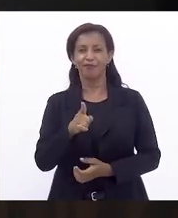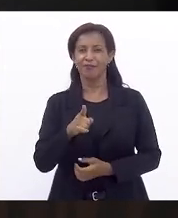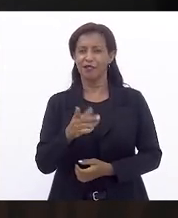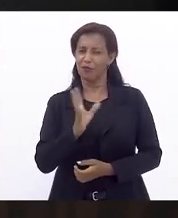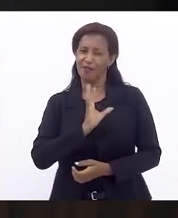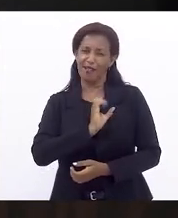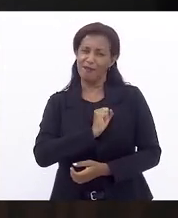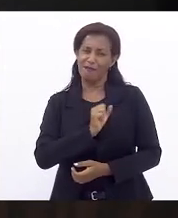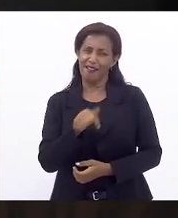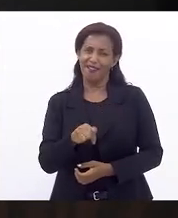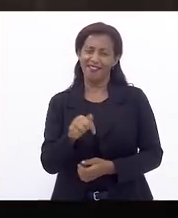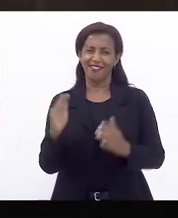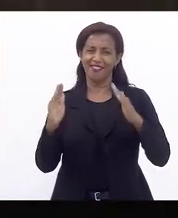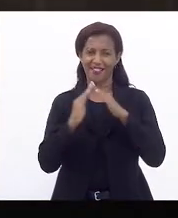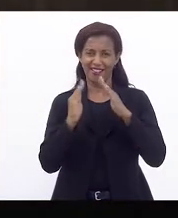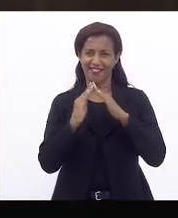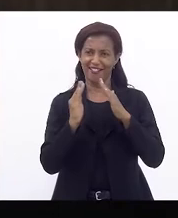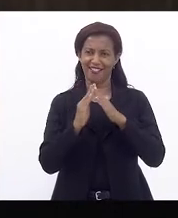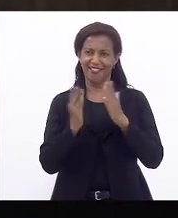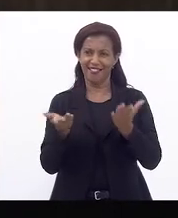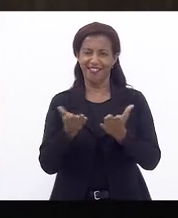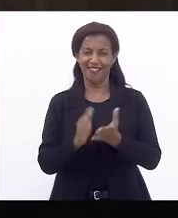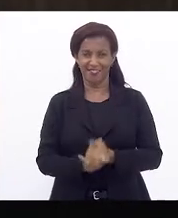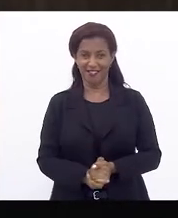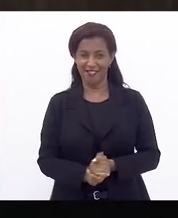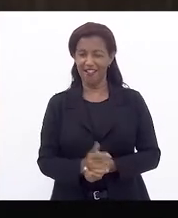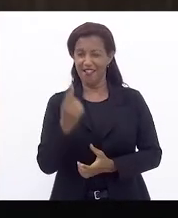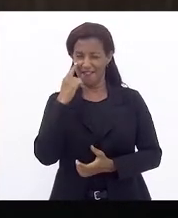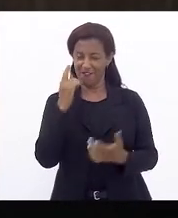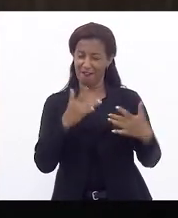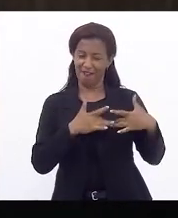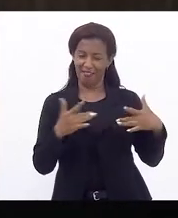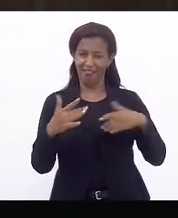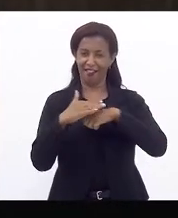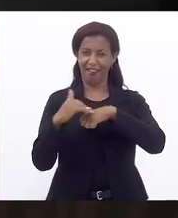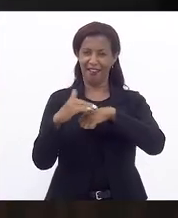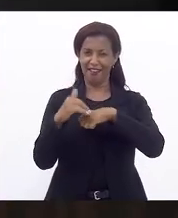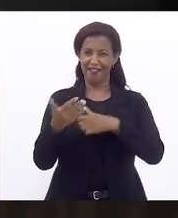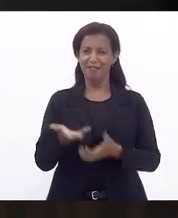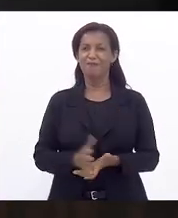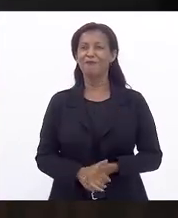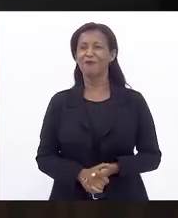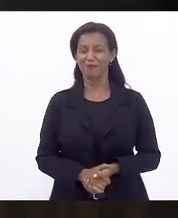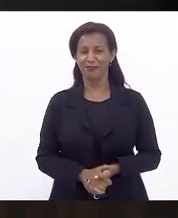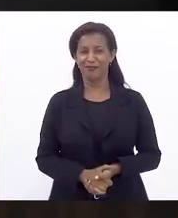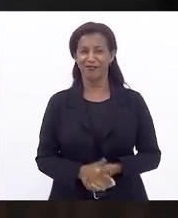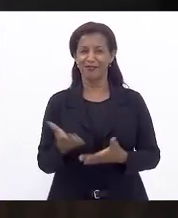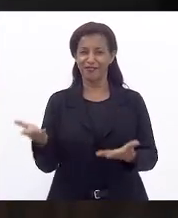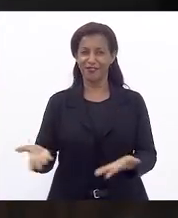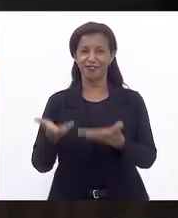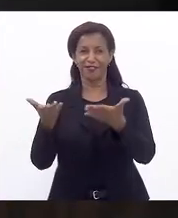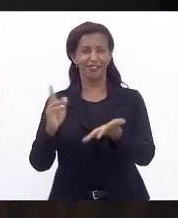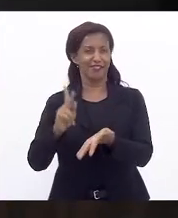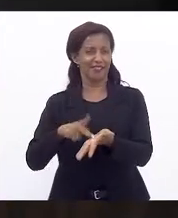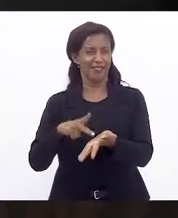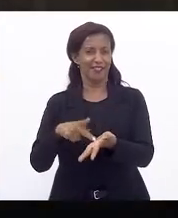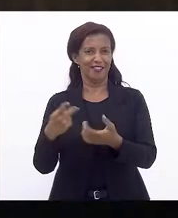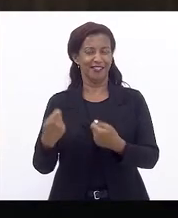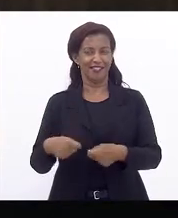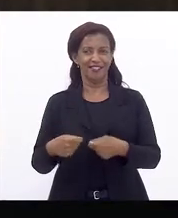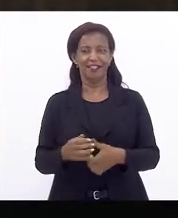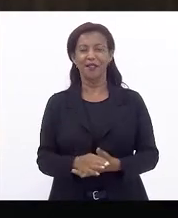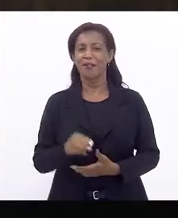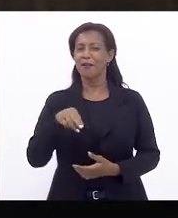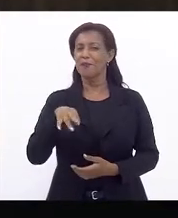querida nesse plenário, então, vossa excelência tem Você viu que é uma forma sutil que eu falei com o amigo. Senhora, vossa excelência realmente merece. Mas, olha só,